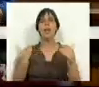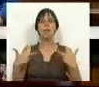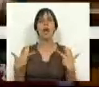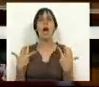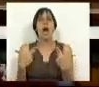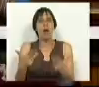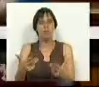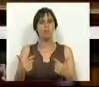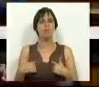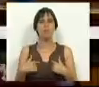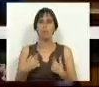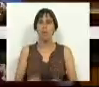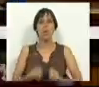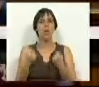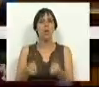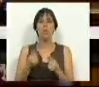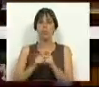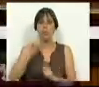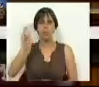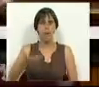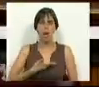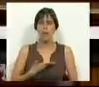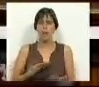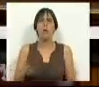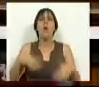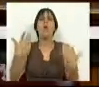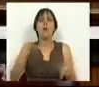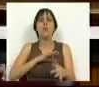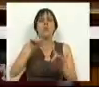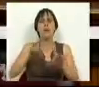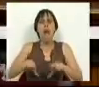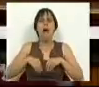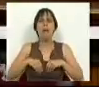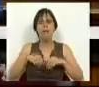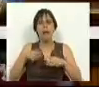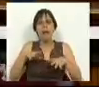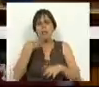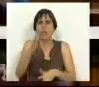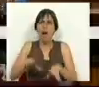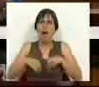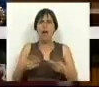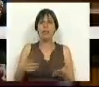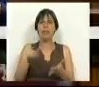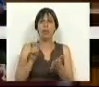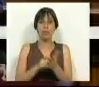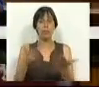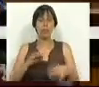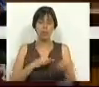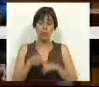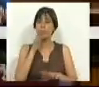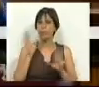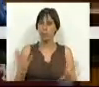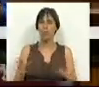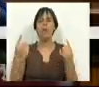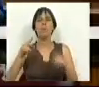austeridade, nós não conseguimos pagar a nossa dívida. Quando é que os Srs. conseguem admitir isso? Chegamos a um ponto tal, Sr. Deputado,